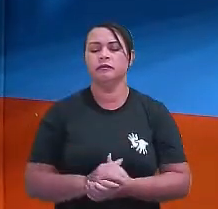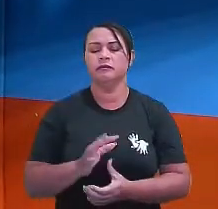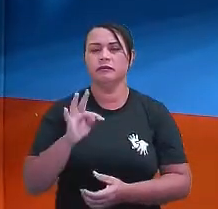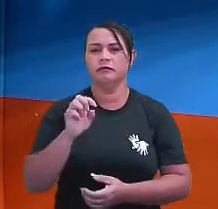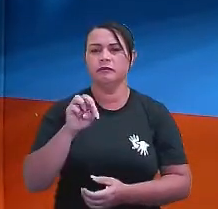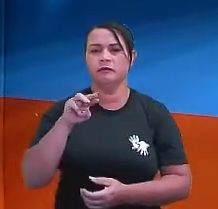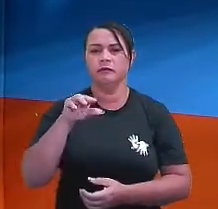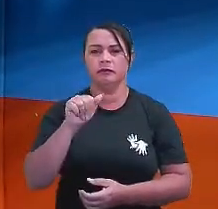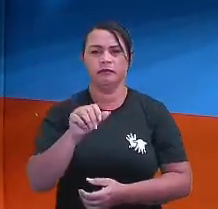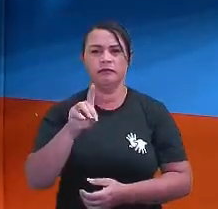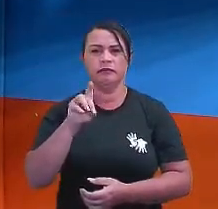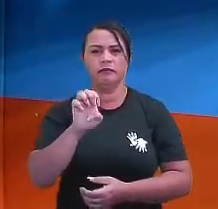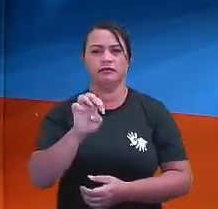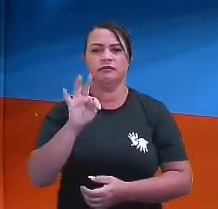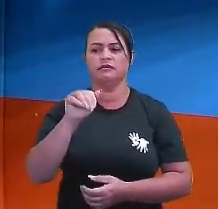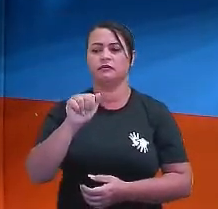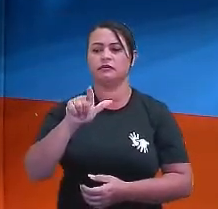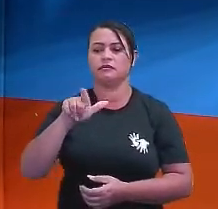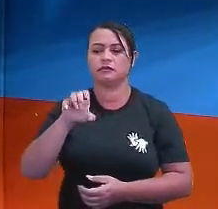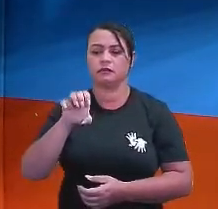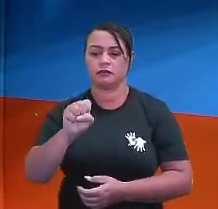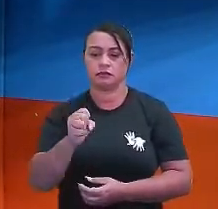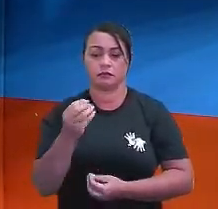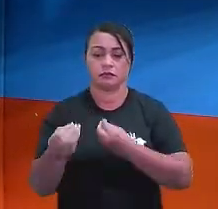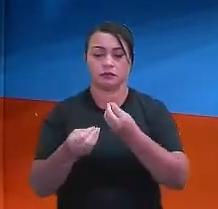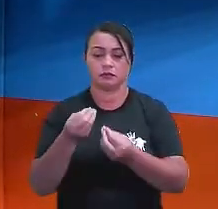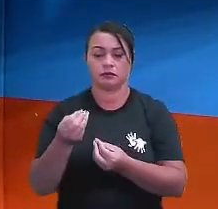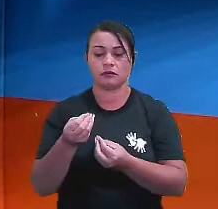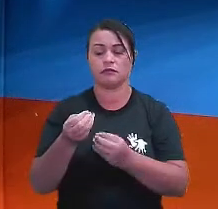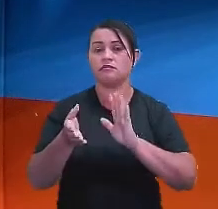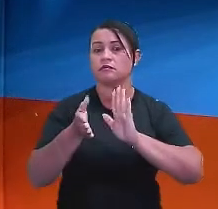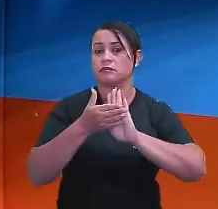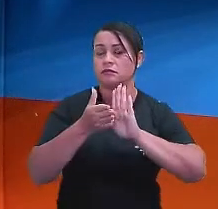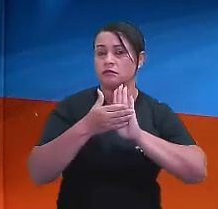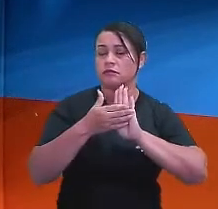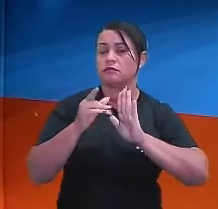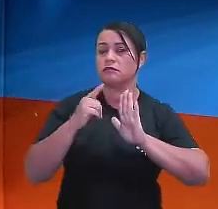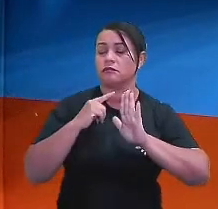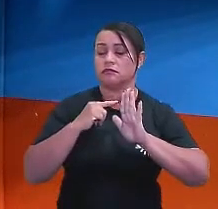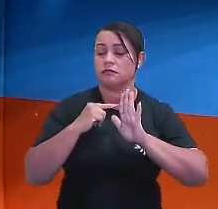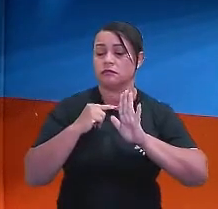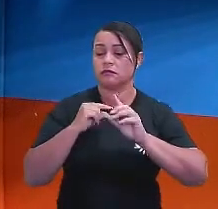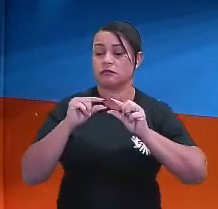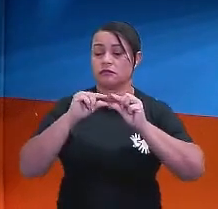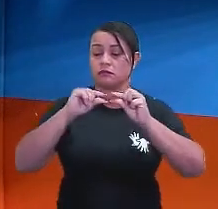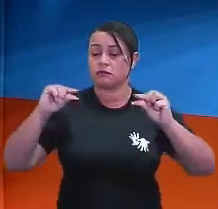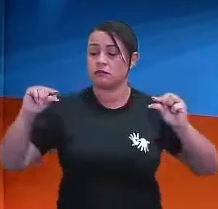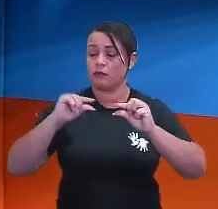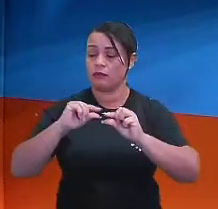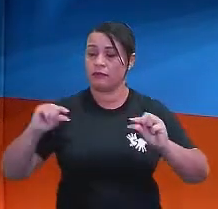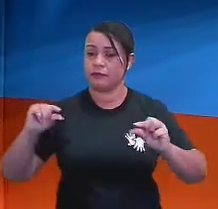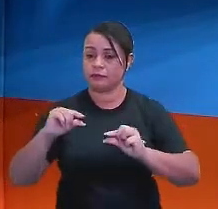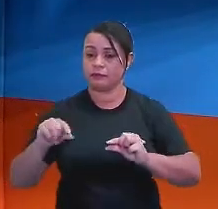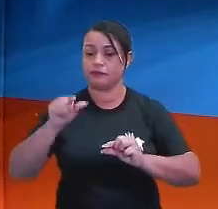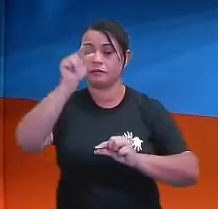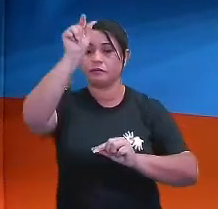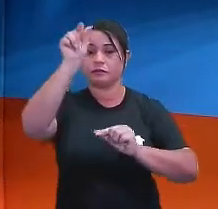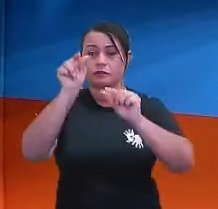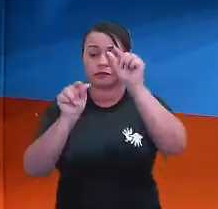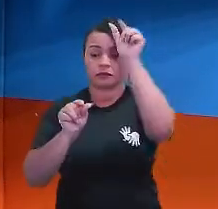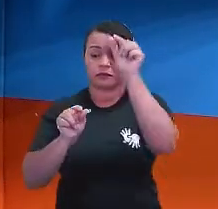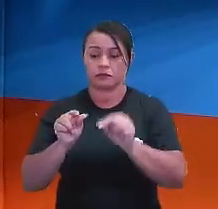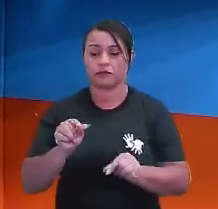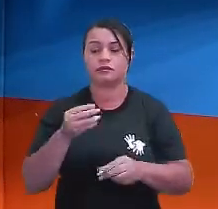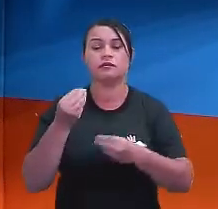O Teorema proposto por Thales de Mileto leva em consideração que retas paralelas cortadas por retas transversais